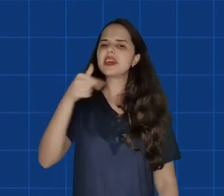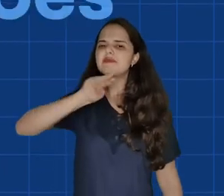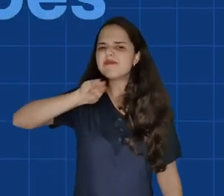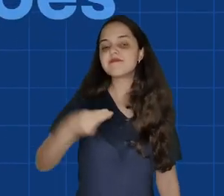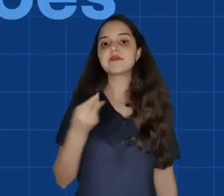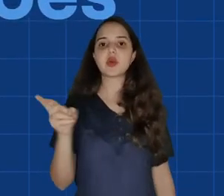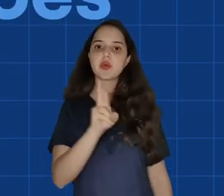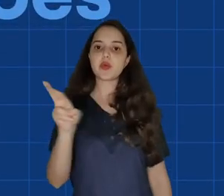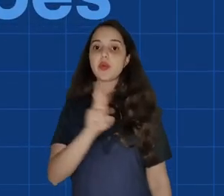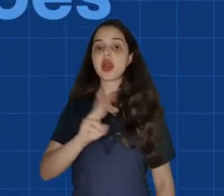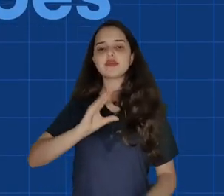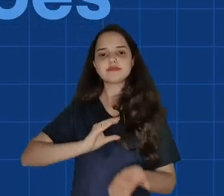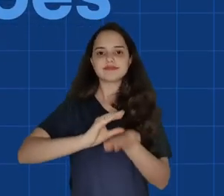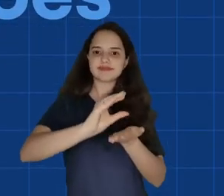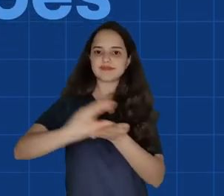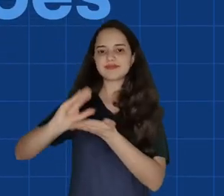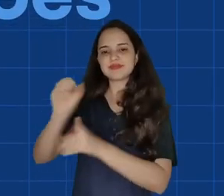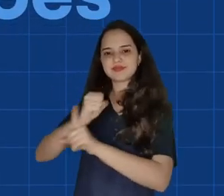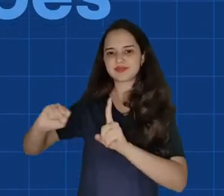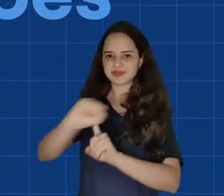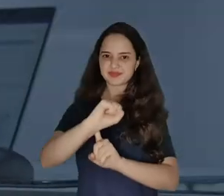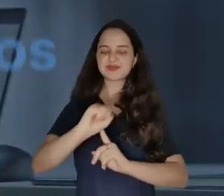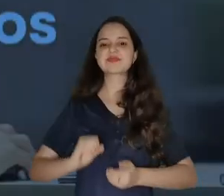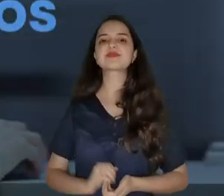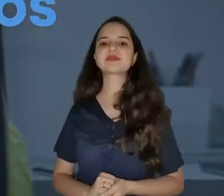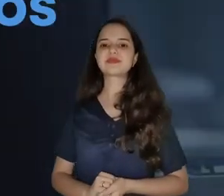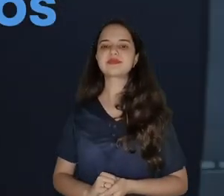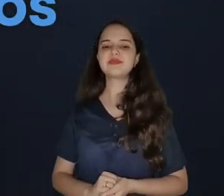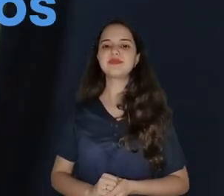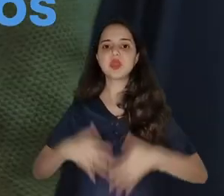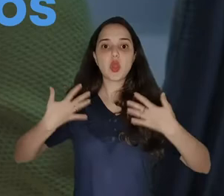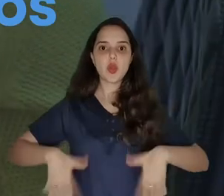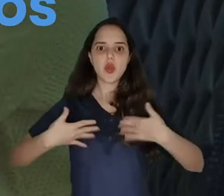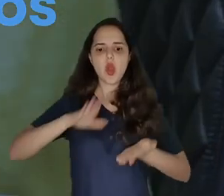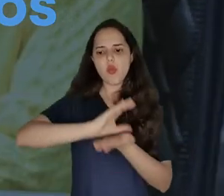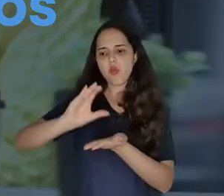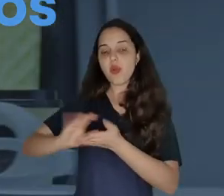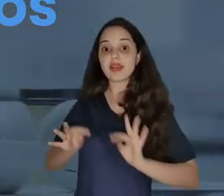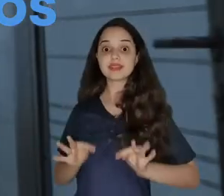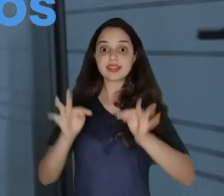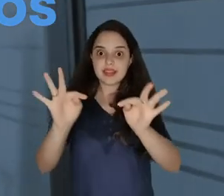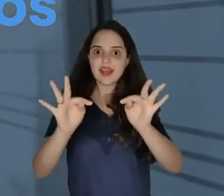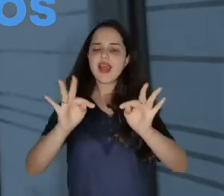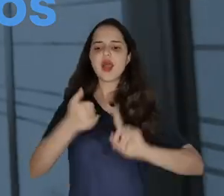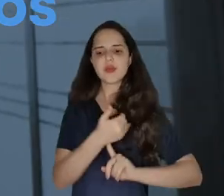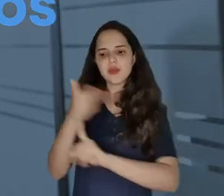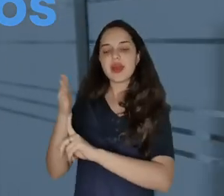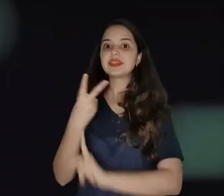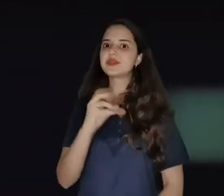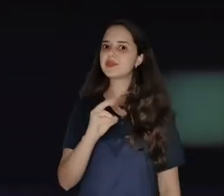17 milhões de reais destinados a investimentos sociais. Com investimentos acertados em tecnologia,